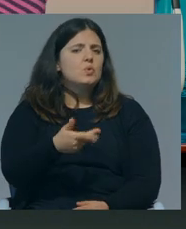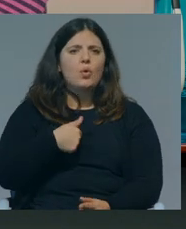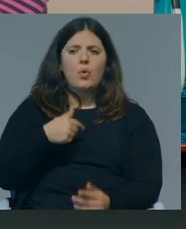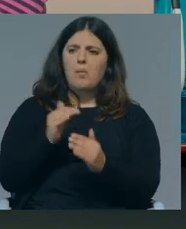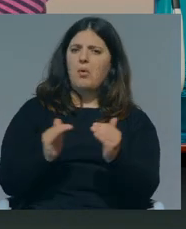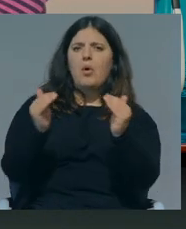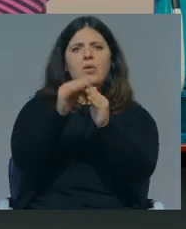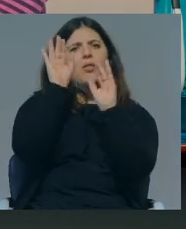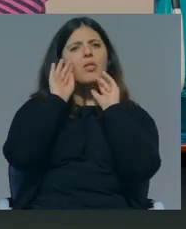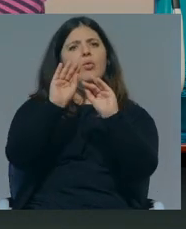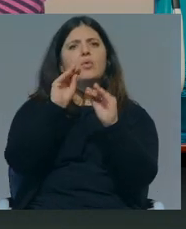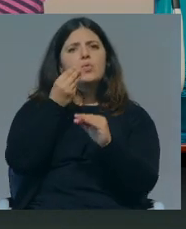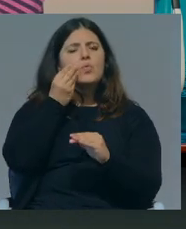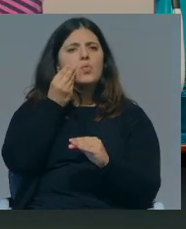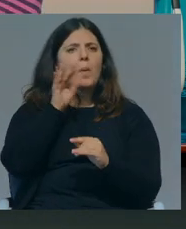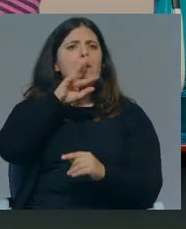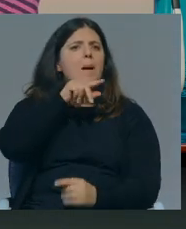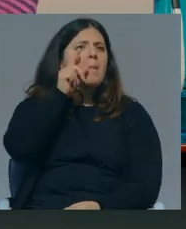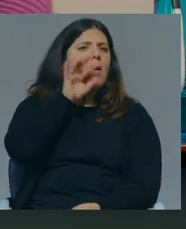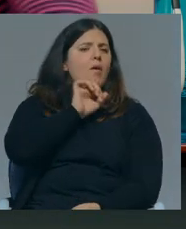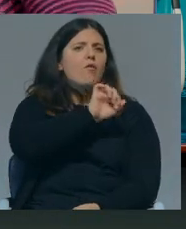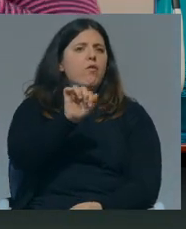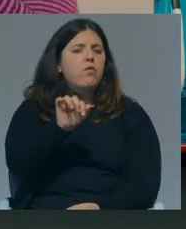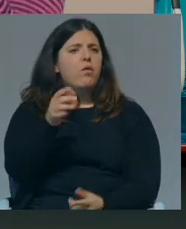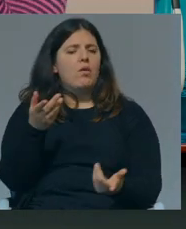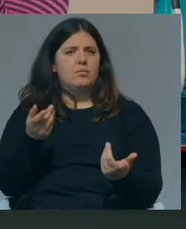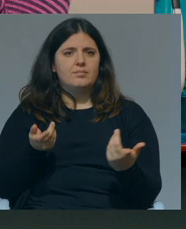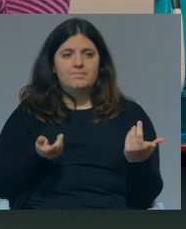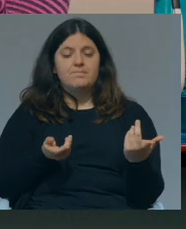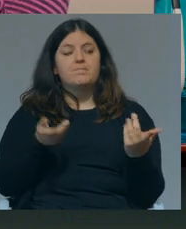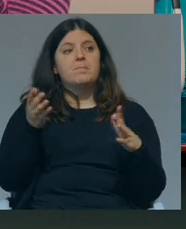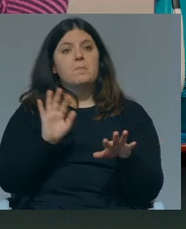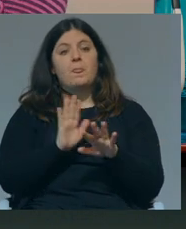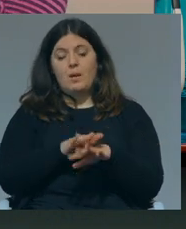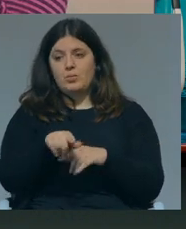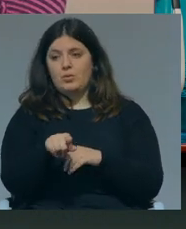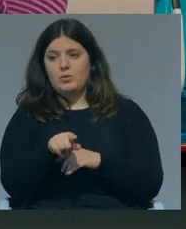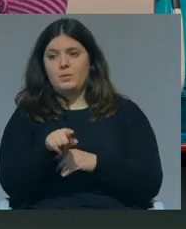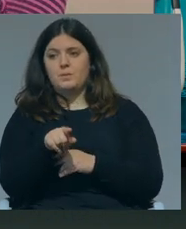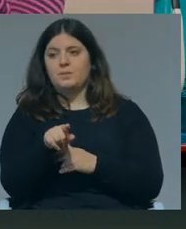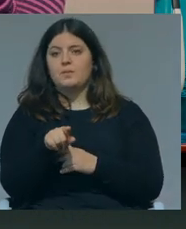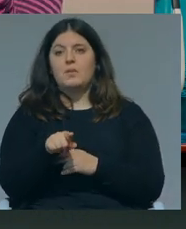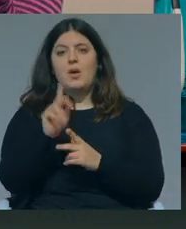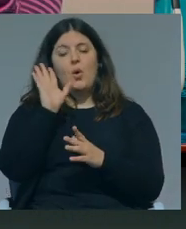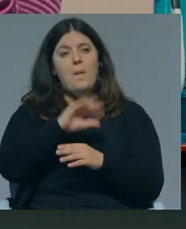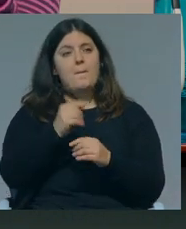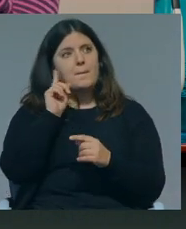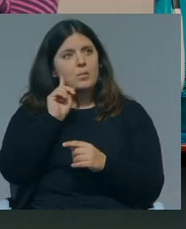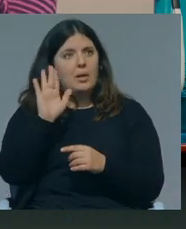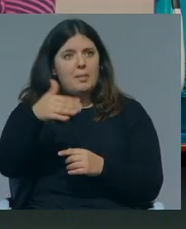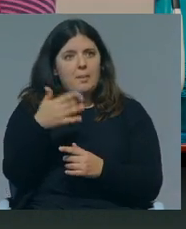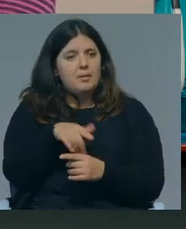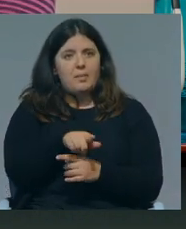qual é o nível de educação destas mães e destes pais para organizarem pecinhas de teatro. E portanto, o maior determinante é sempre a família.